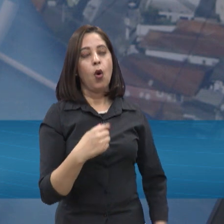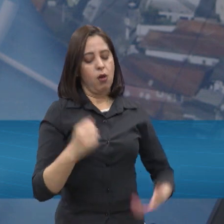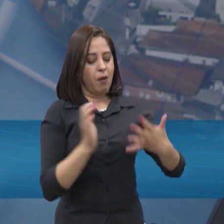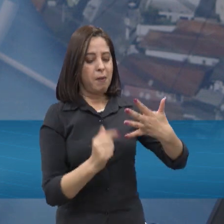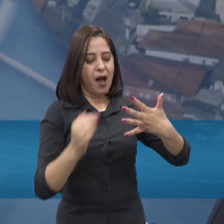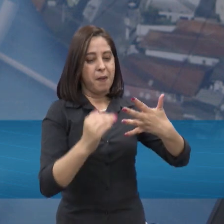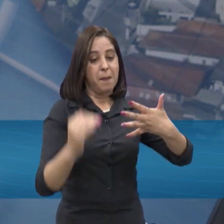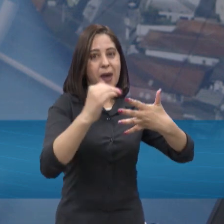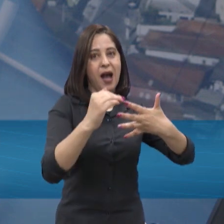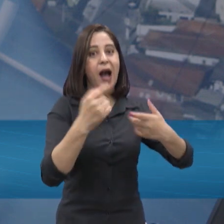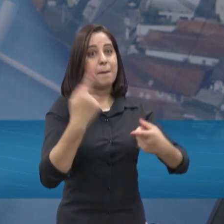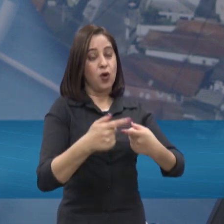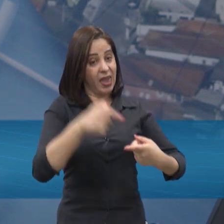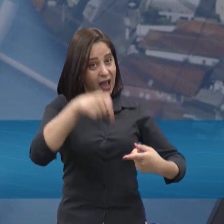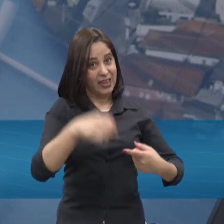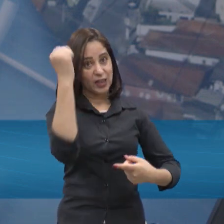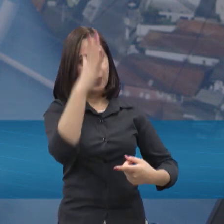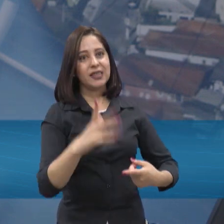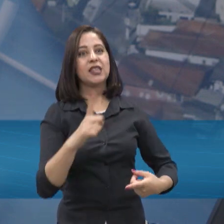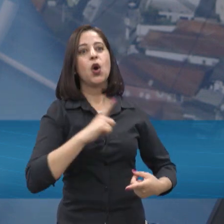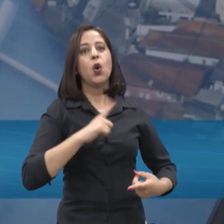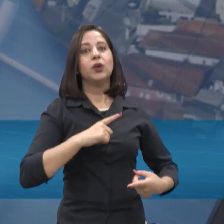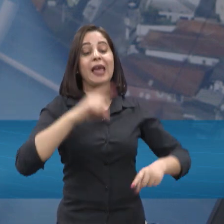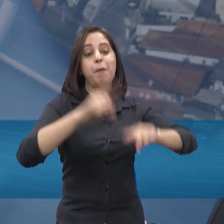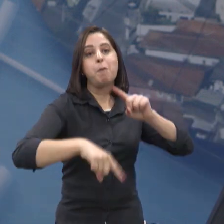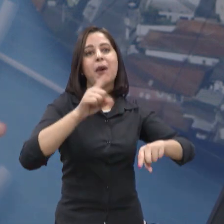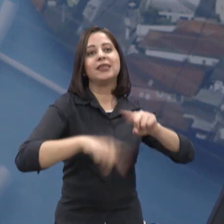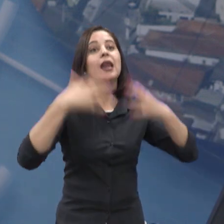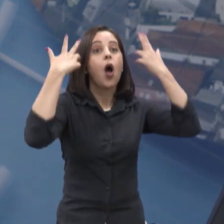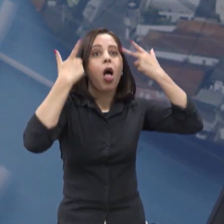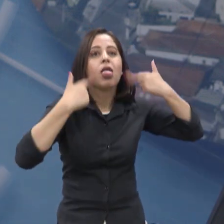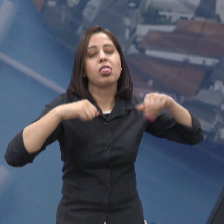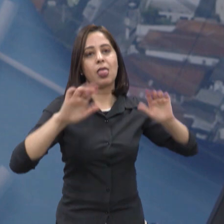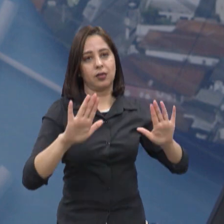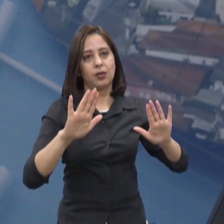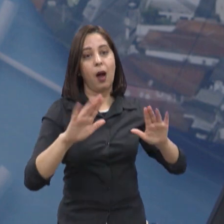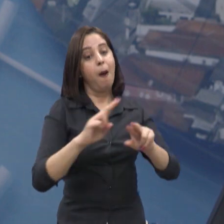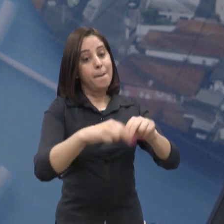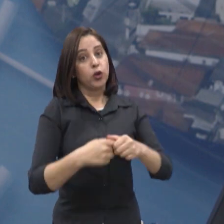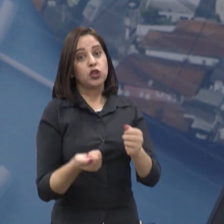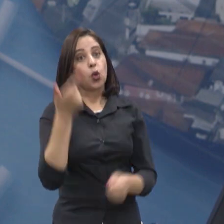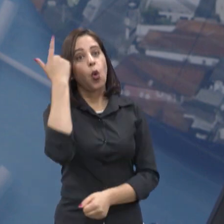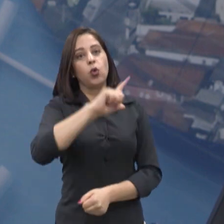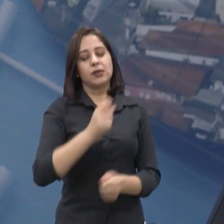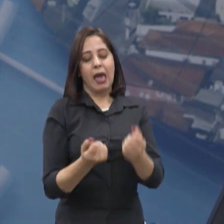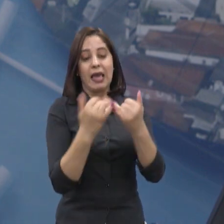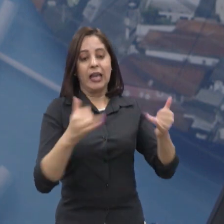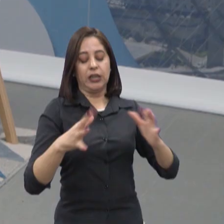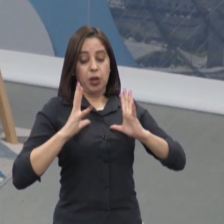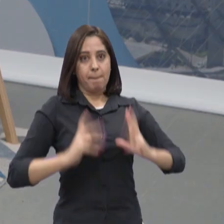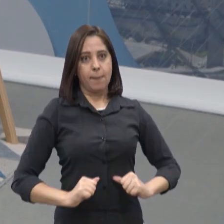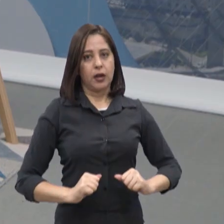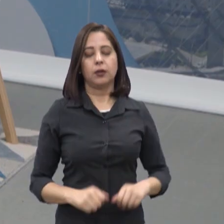presenteados com os recursos naturais, né, o que favorece também essa produção de energia em relação aos demais países, né?